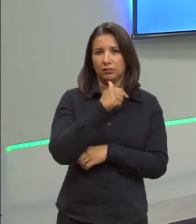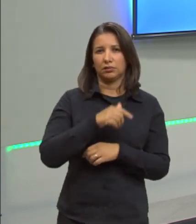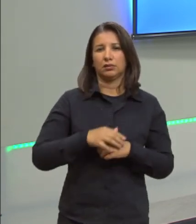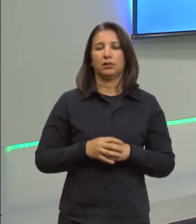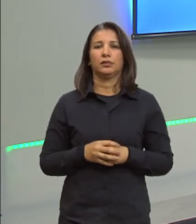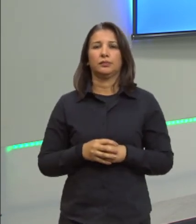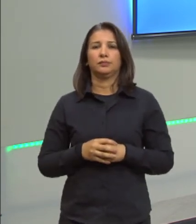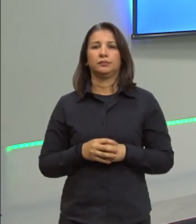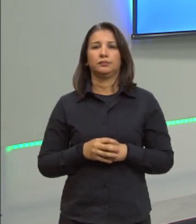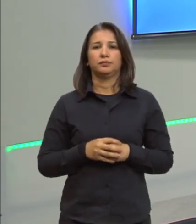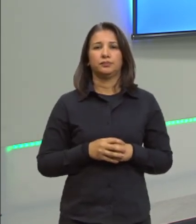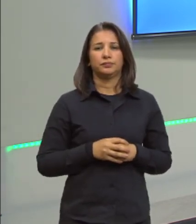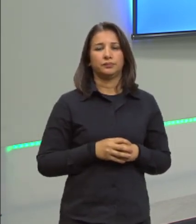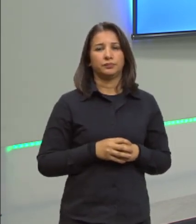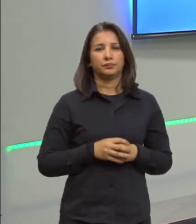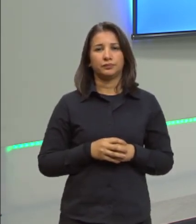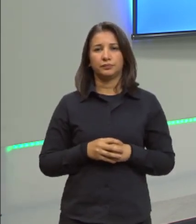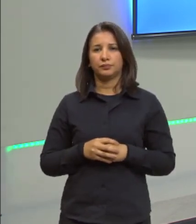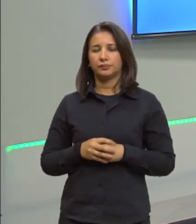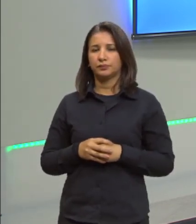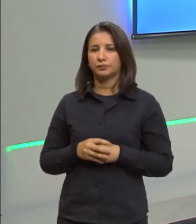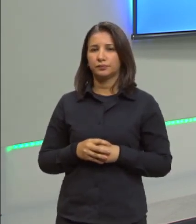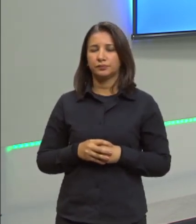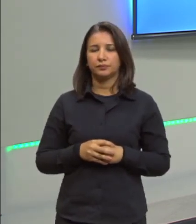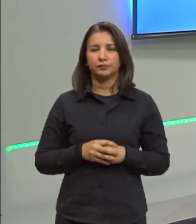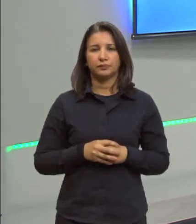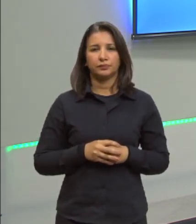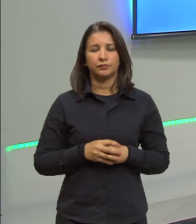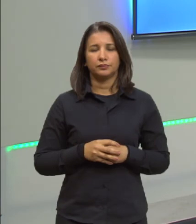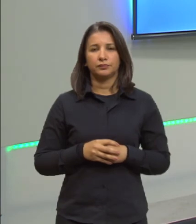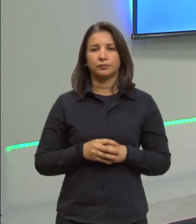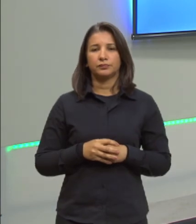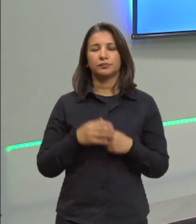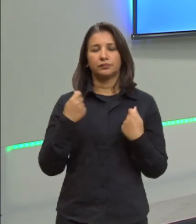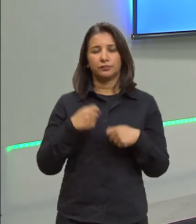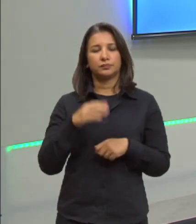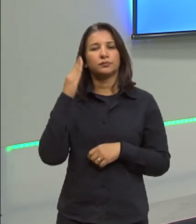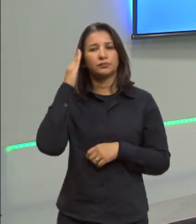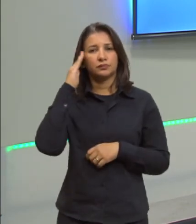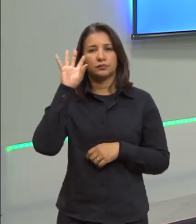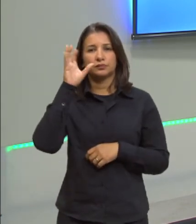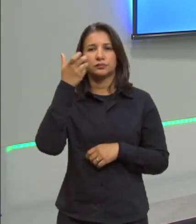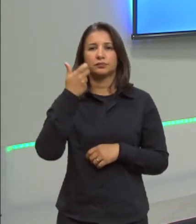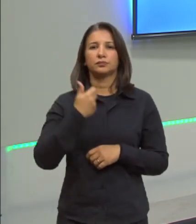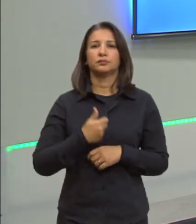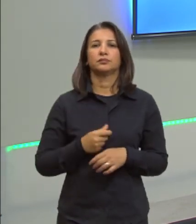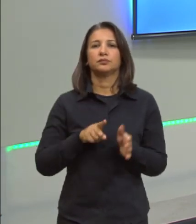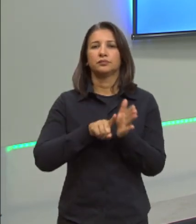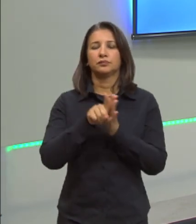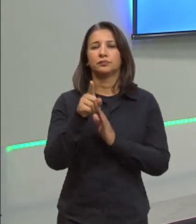cair nesse tipo de questão aí, quando cair no Enem a gente tem que saber resolver. Passa por favor o slide.